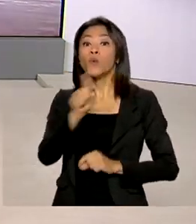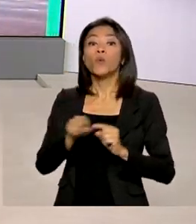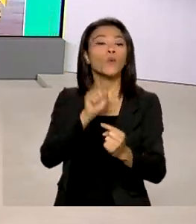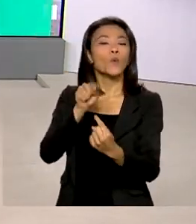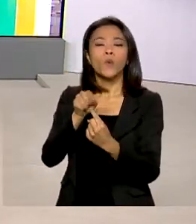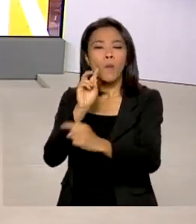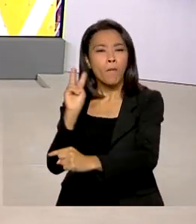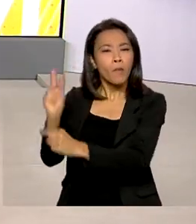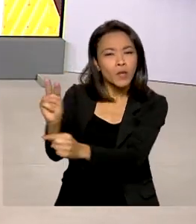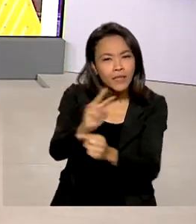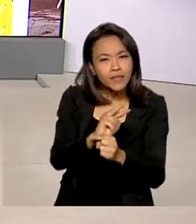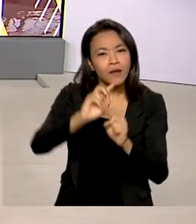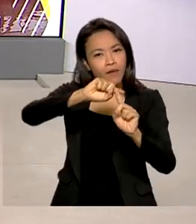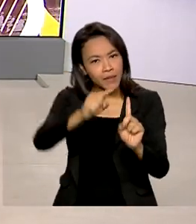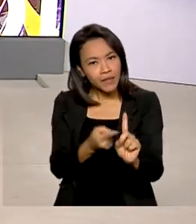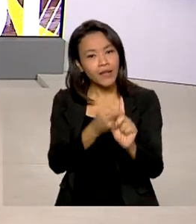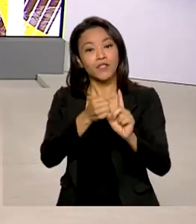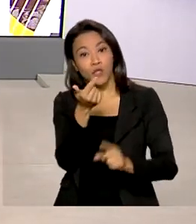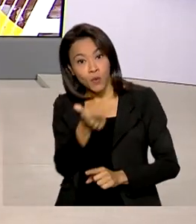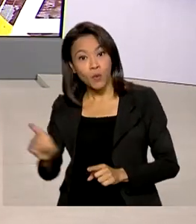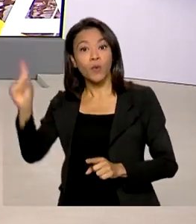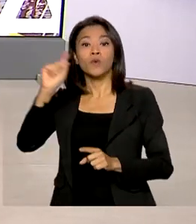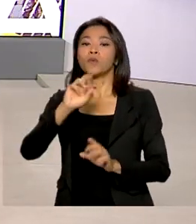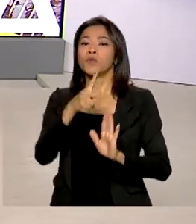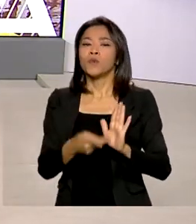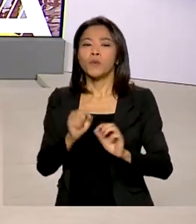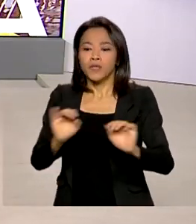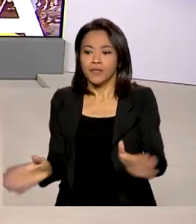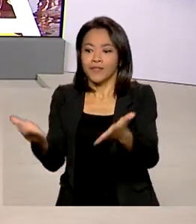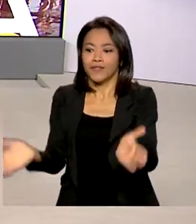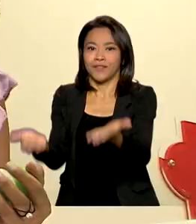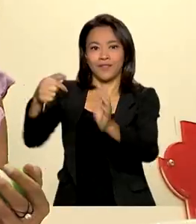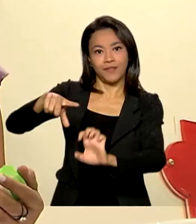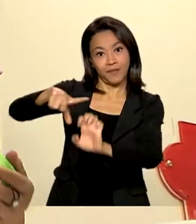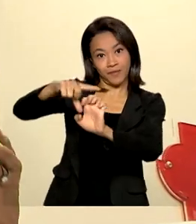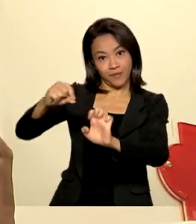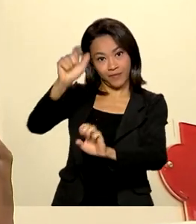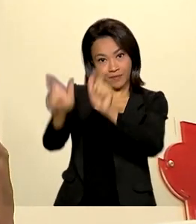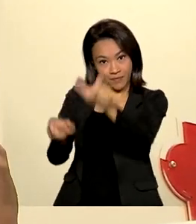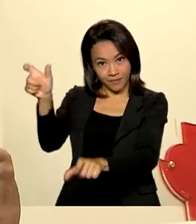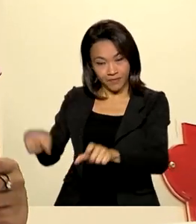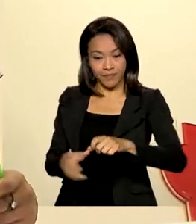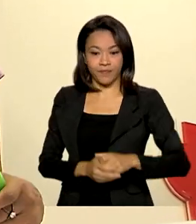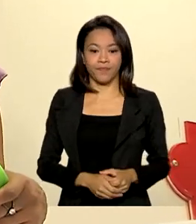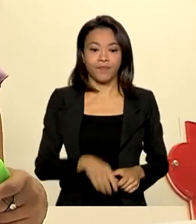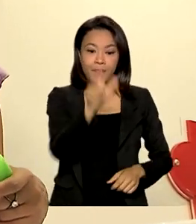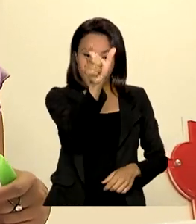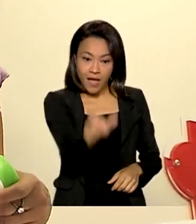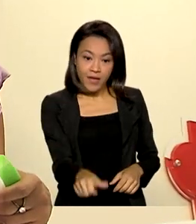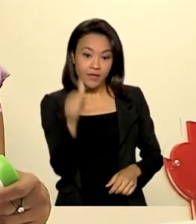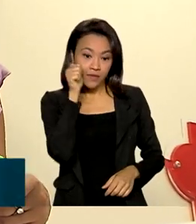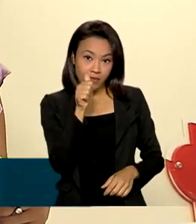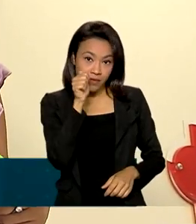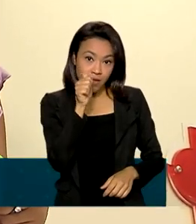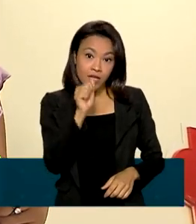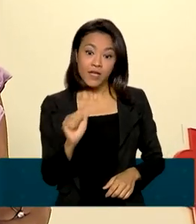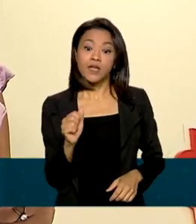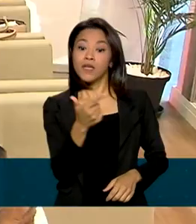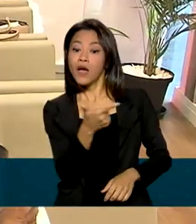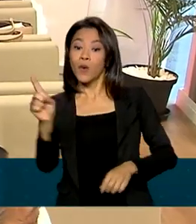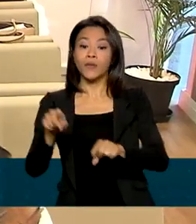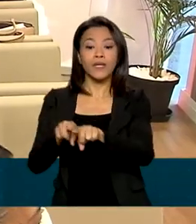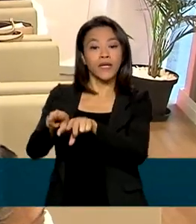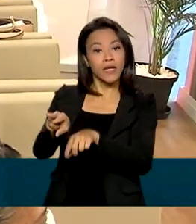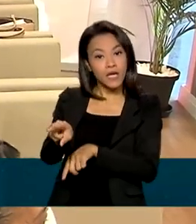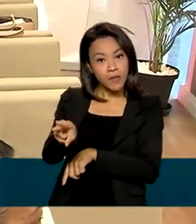à maternidade e outro que incentiva o empreendedorismo. Jaqueline e as irmãs tinham o desejo de ter